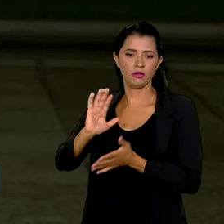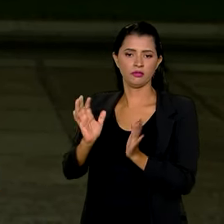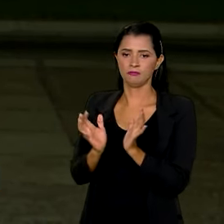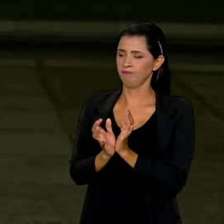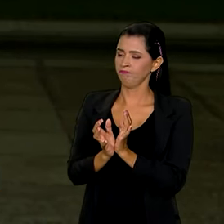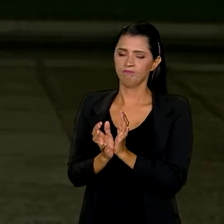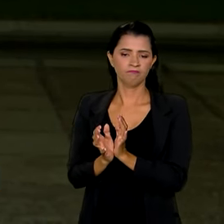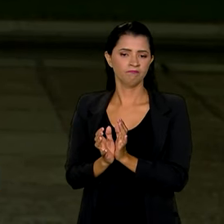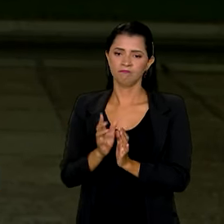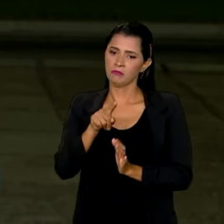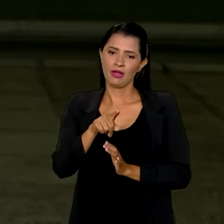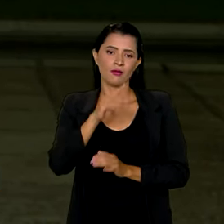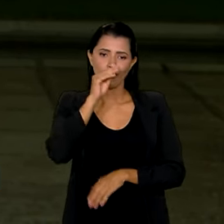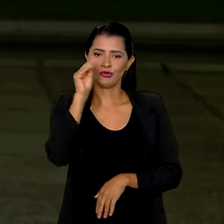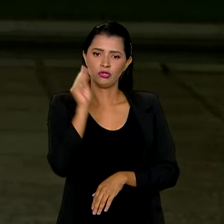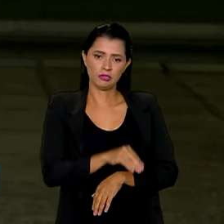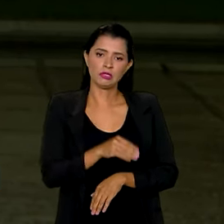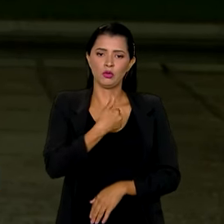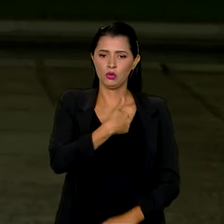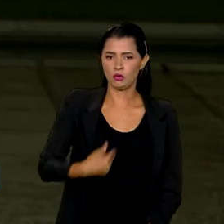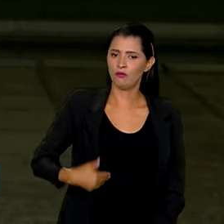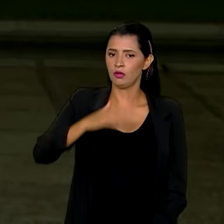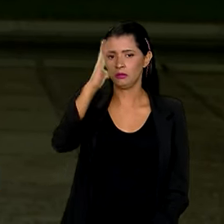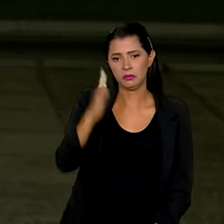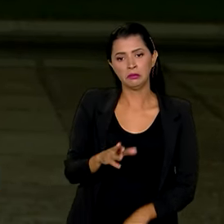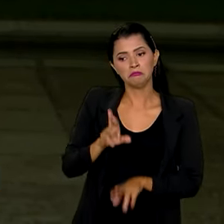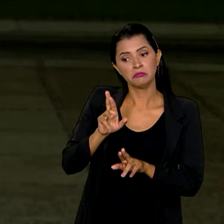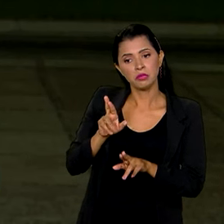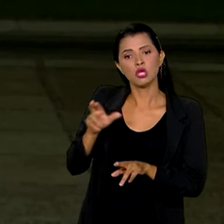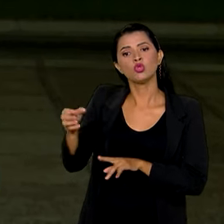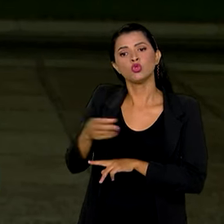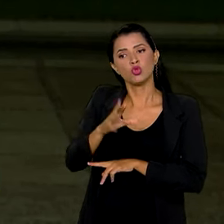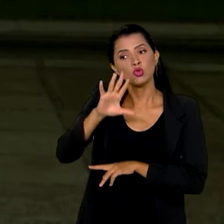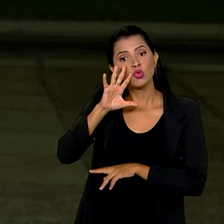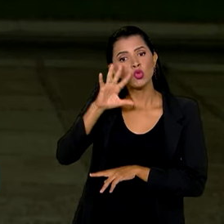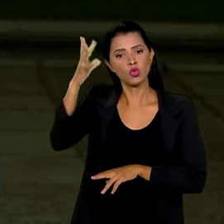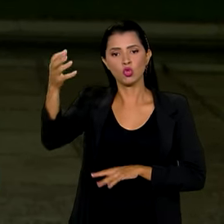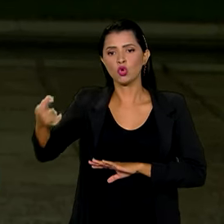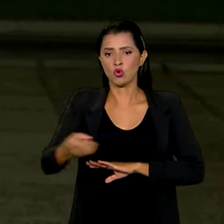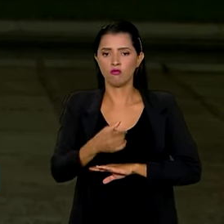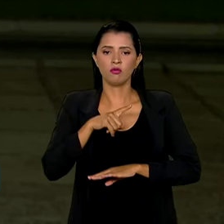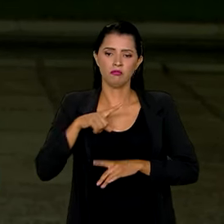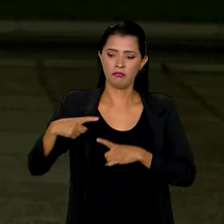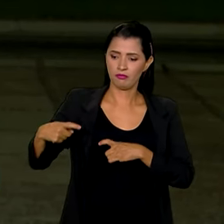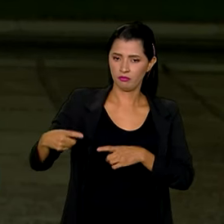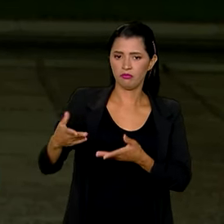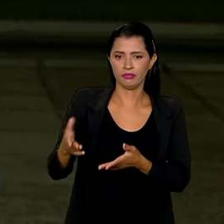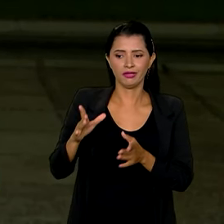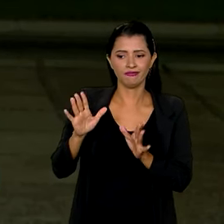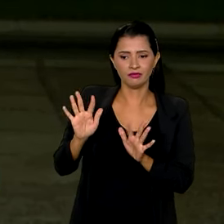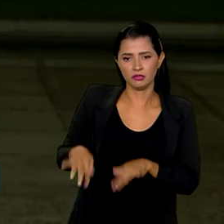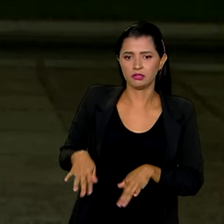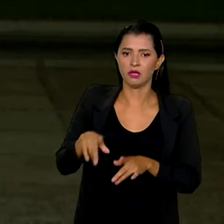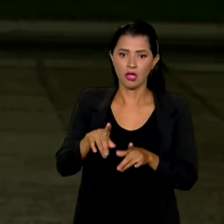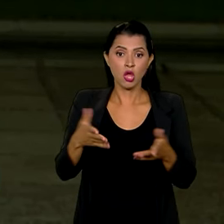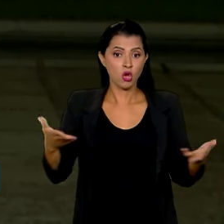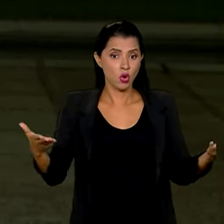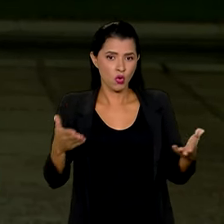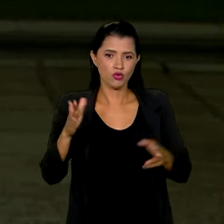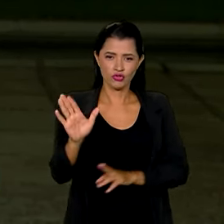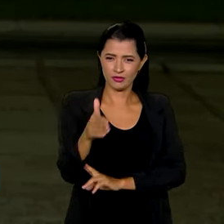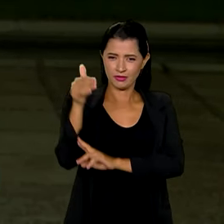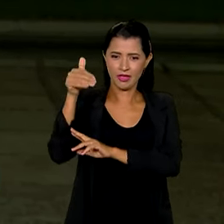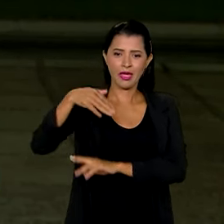Mesmo com a rejeição, o governo brasileiro espera uma nova solução para o conflito. Hoje, o chanceler Mauro